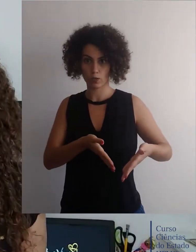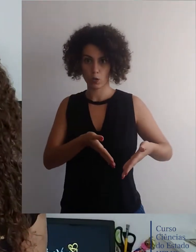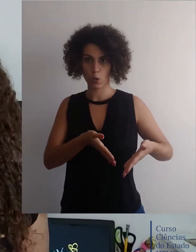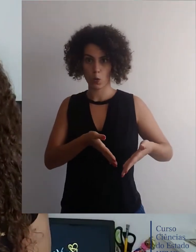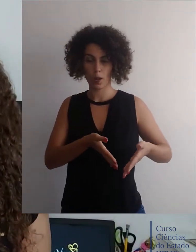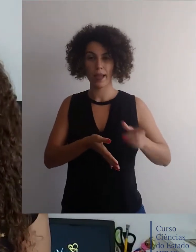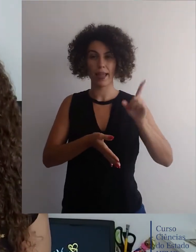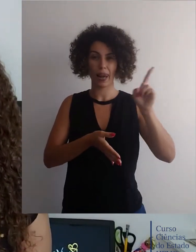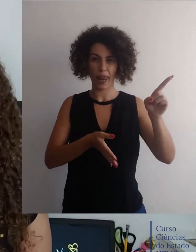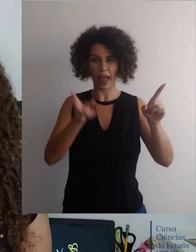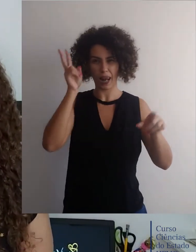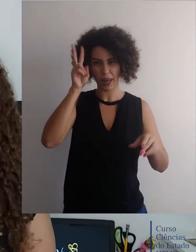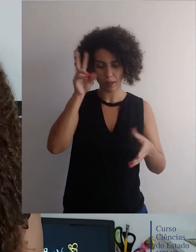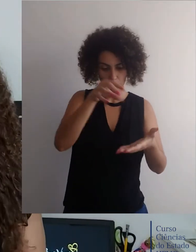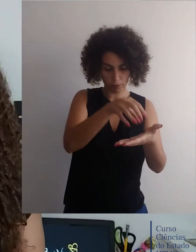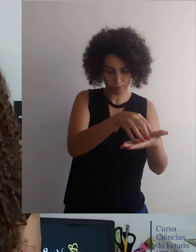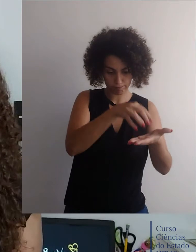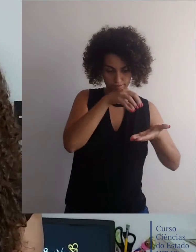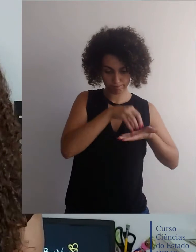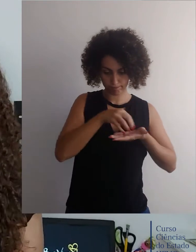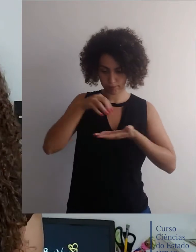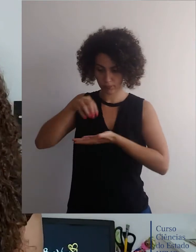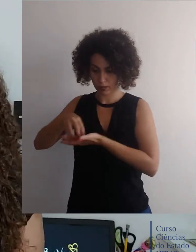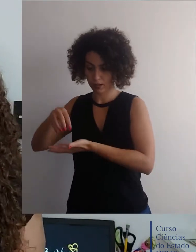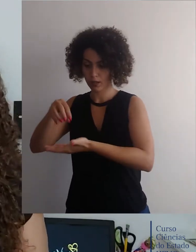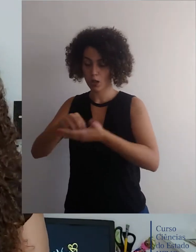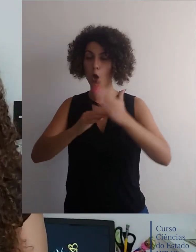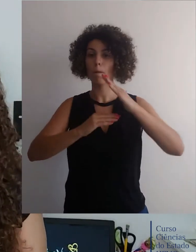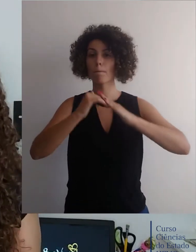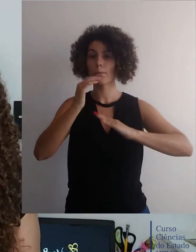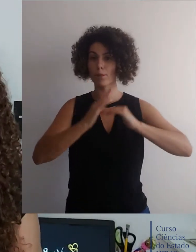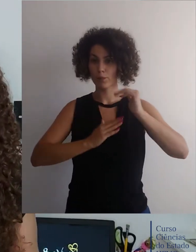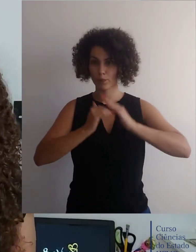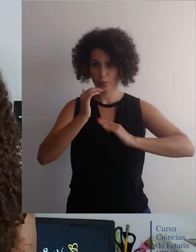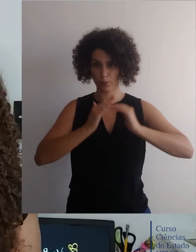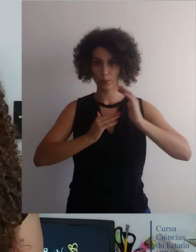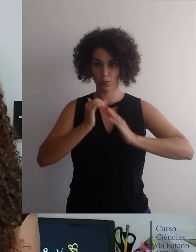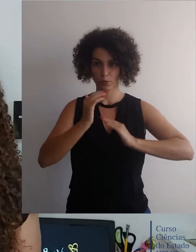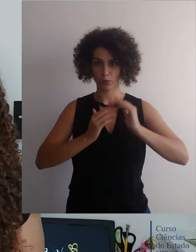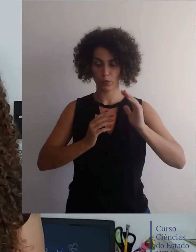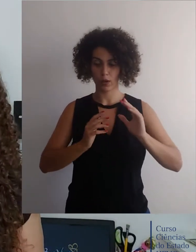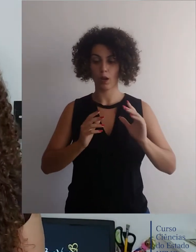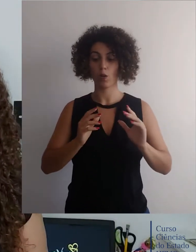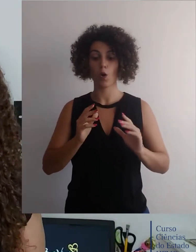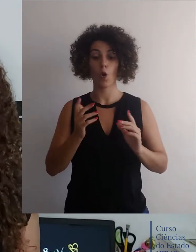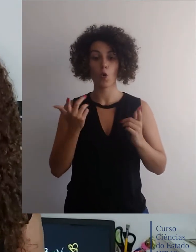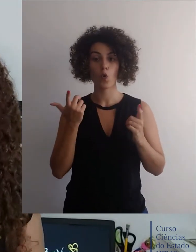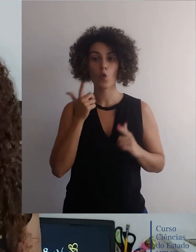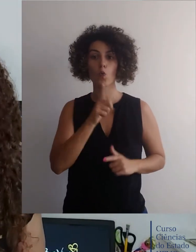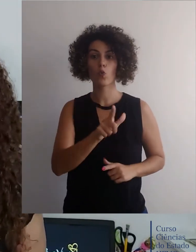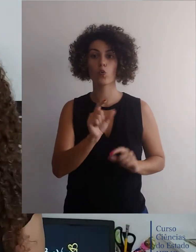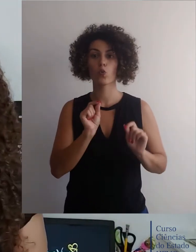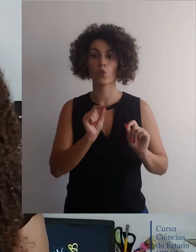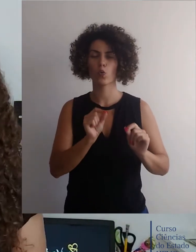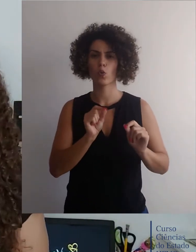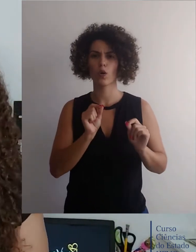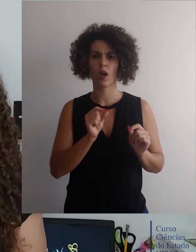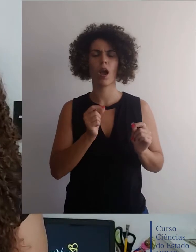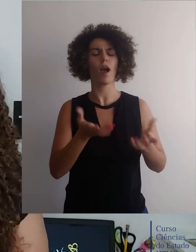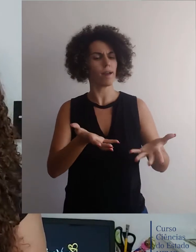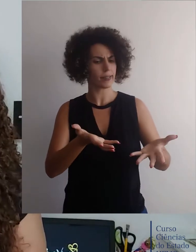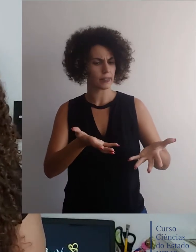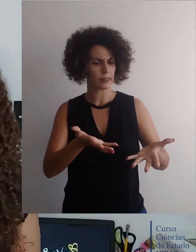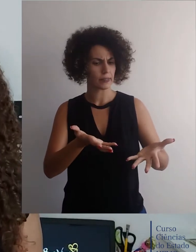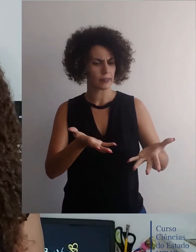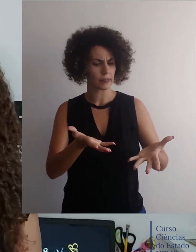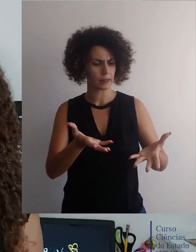tecnologias chegaram ao país e aquelas categorias profissionais de prestígio e alto poder aquisitivo que mencionamos em relação às